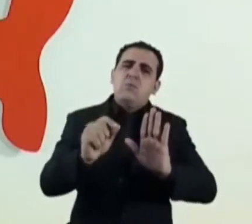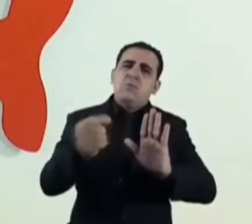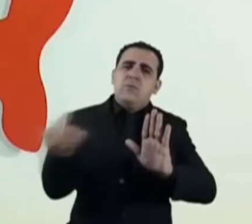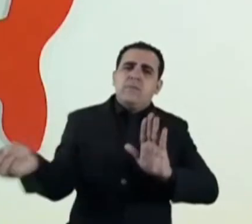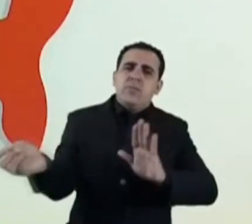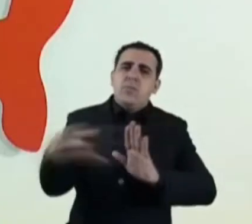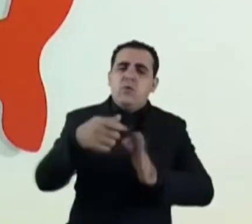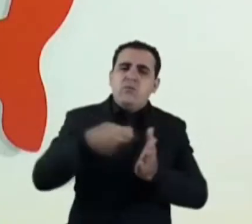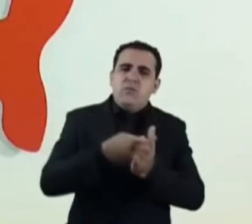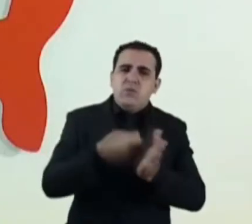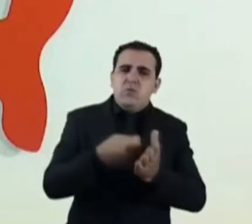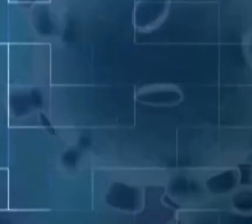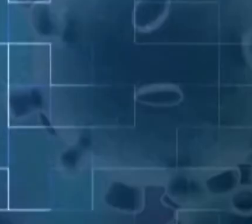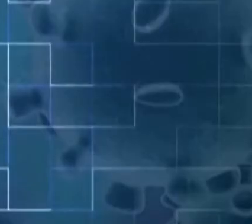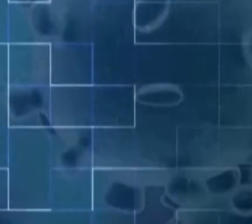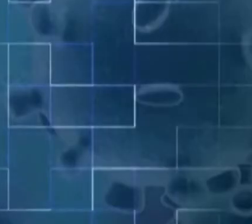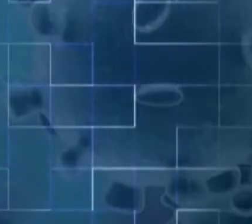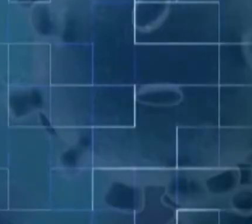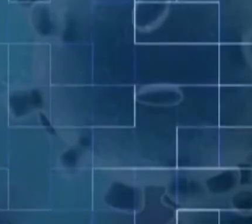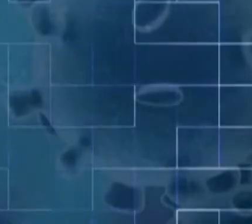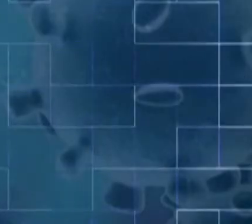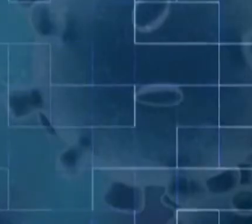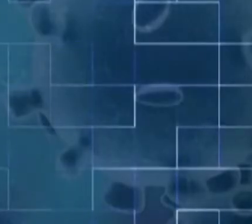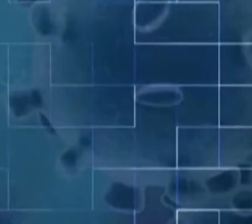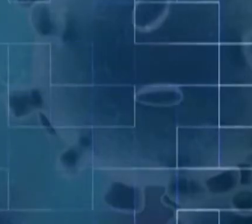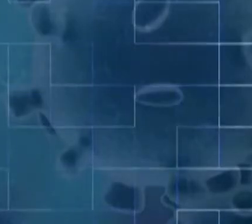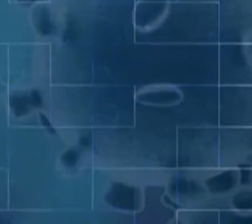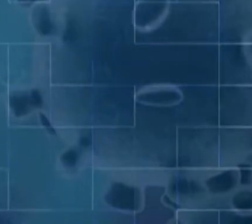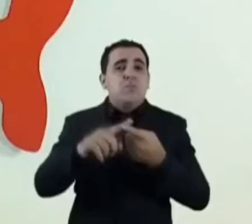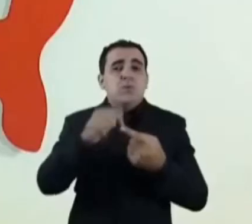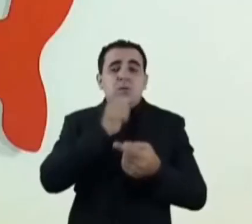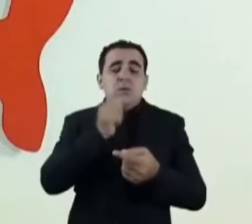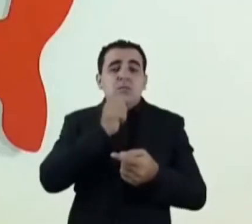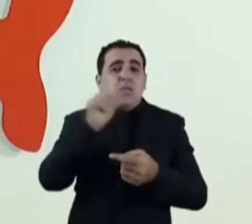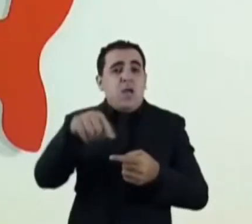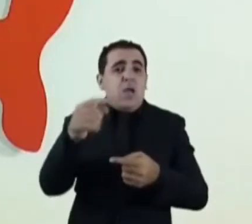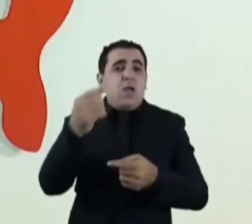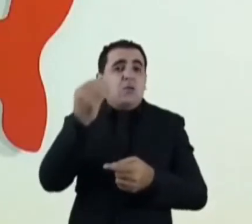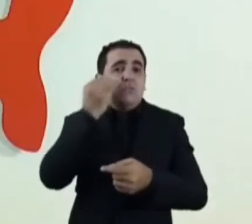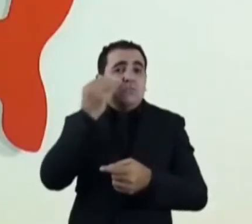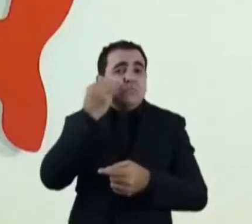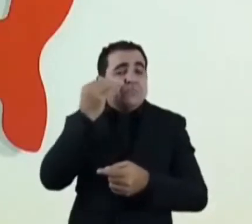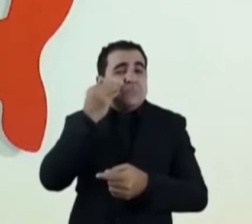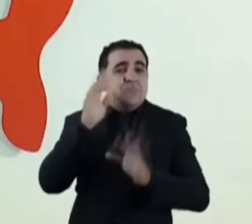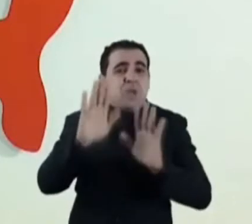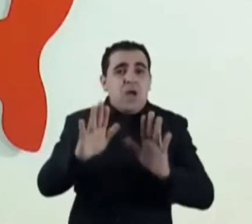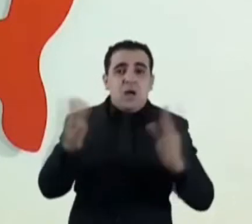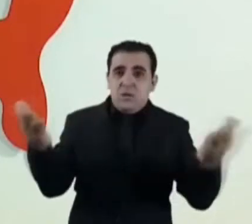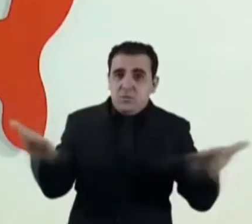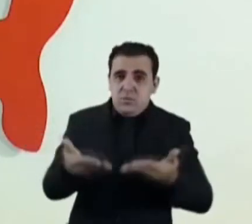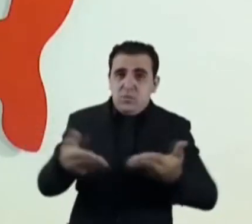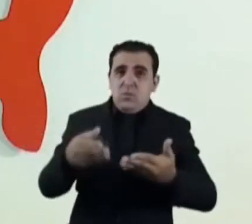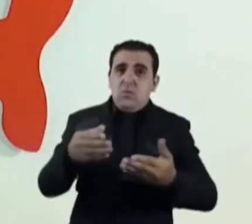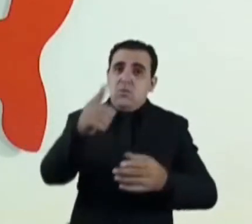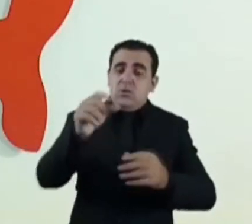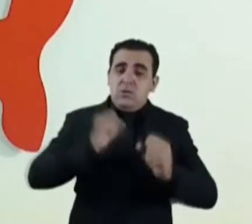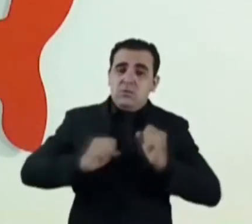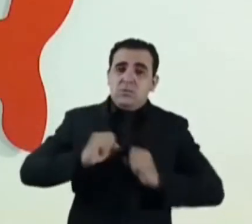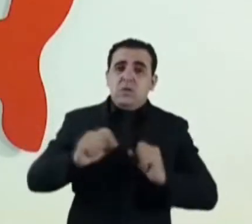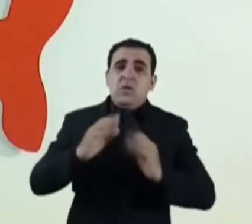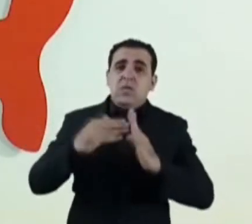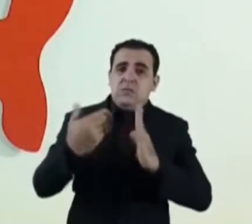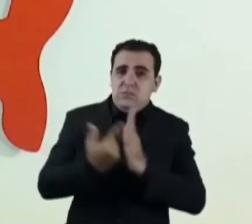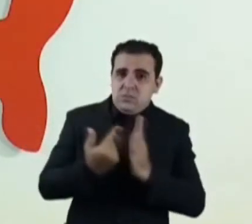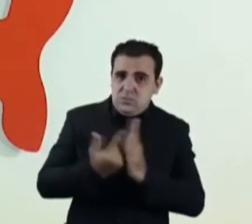novo rigor. Prazo, escolas. Aproveito o ensejo para mencionar que, no caso das escolas,